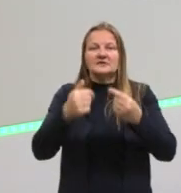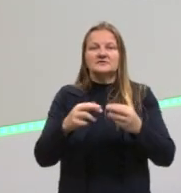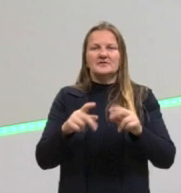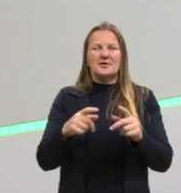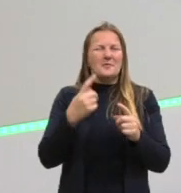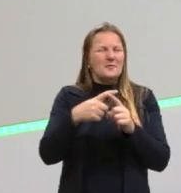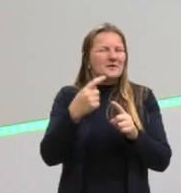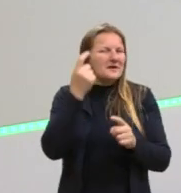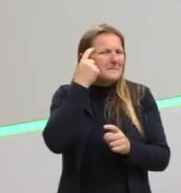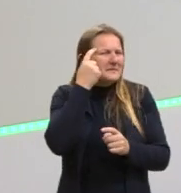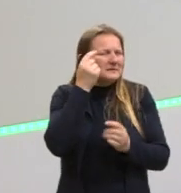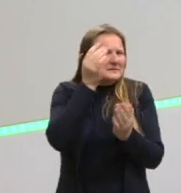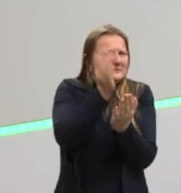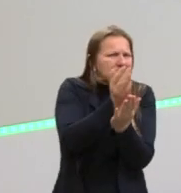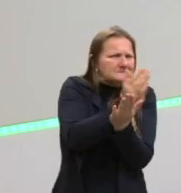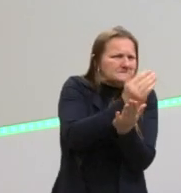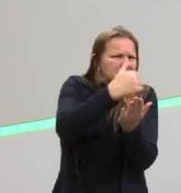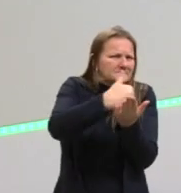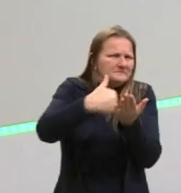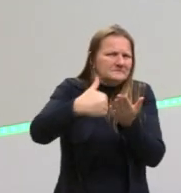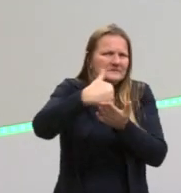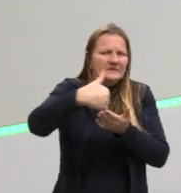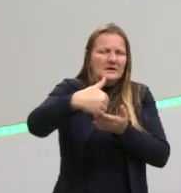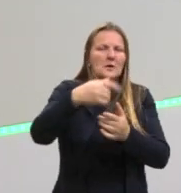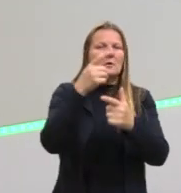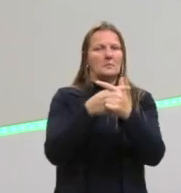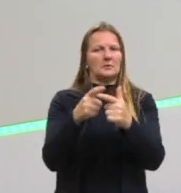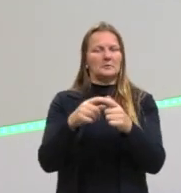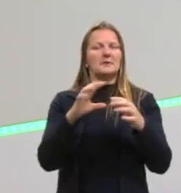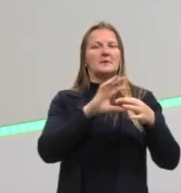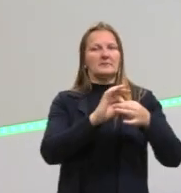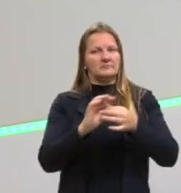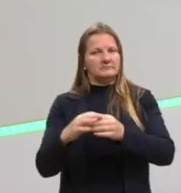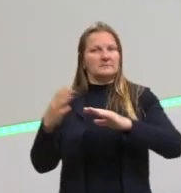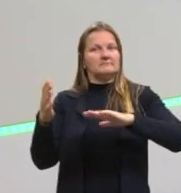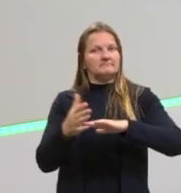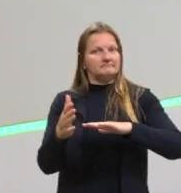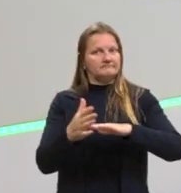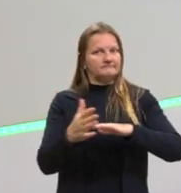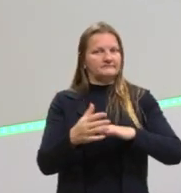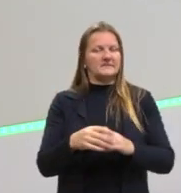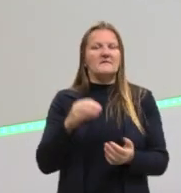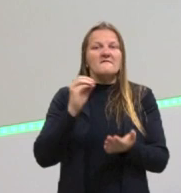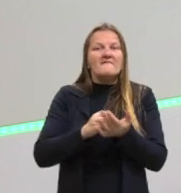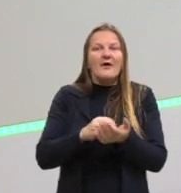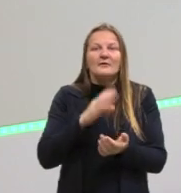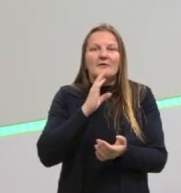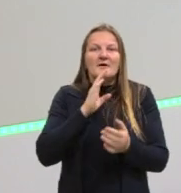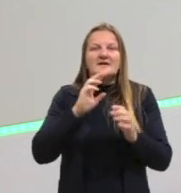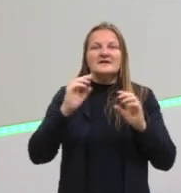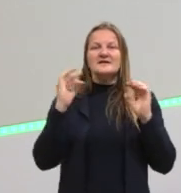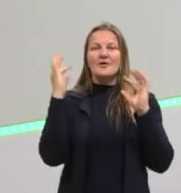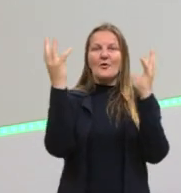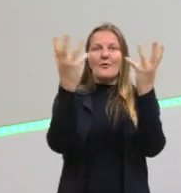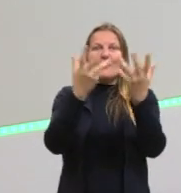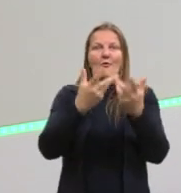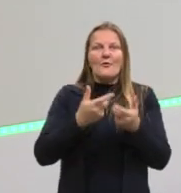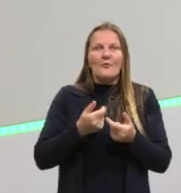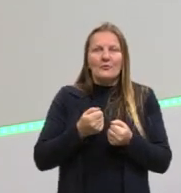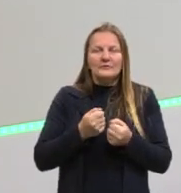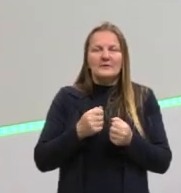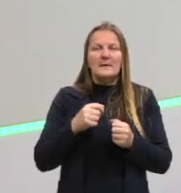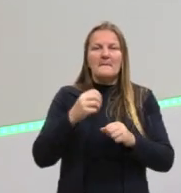Então, esse é um pensamento fragmentado, é um problema muito sério da contemporaneidade. Essa falta de conhecimento holístico do todo, que a